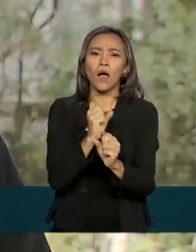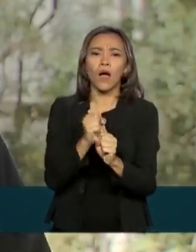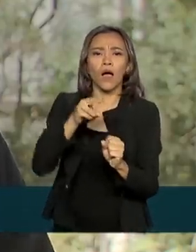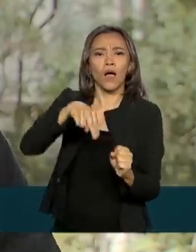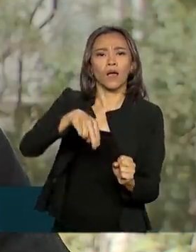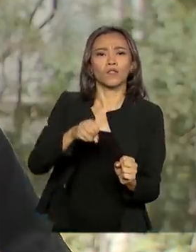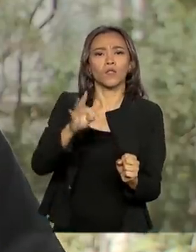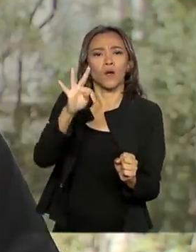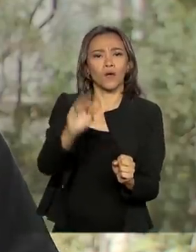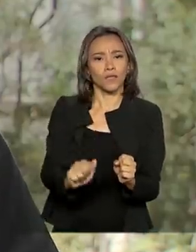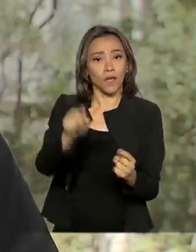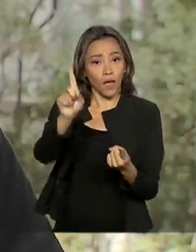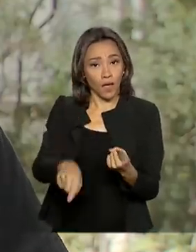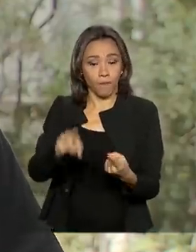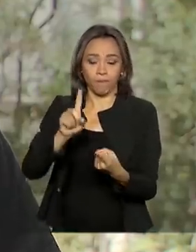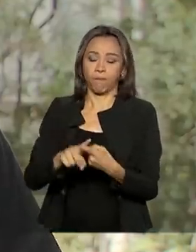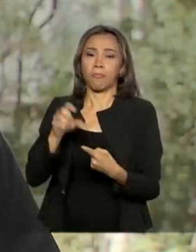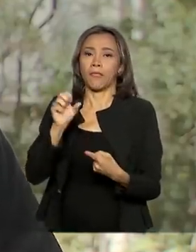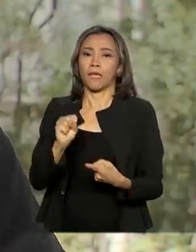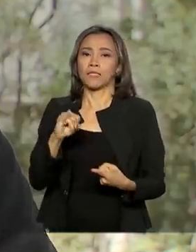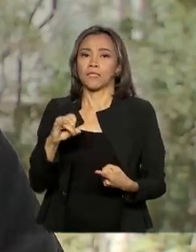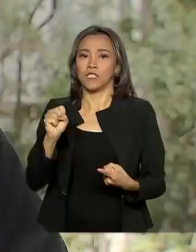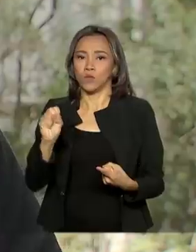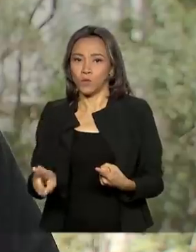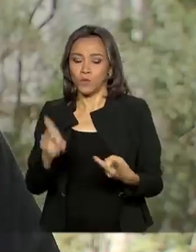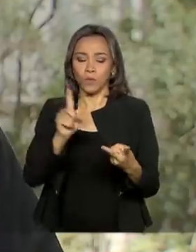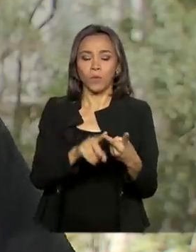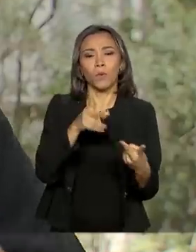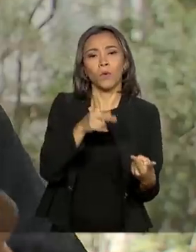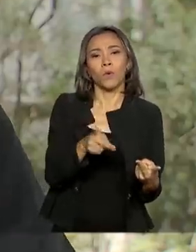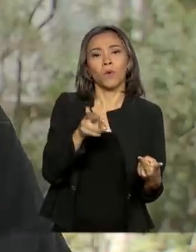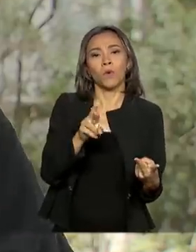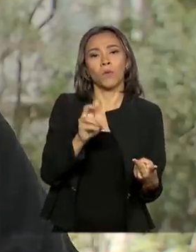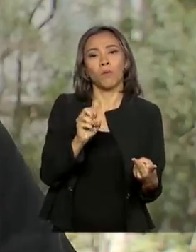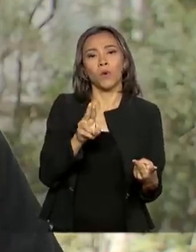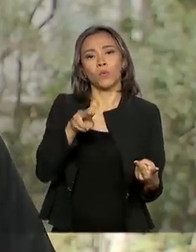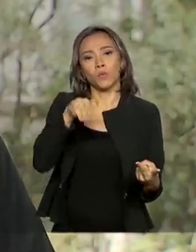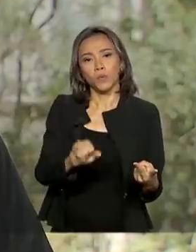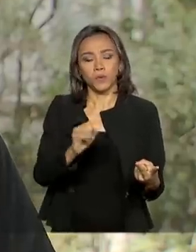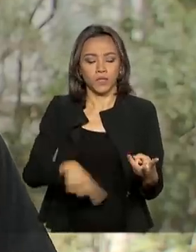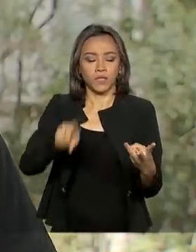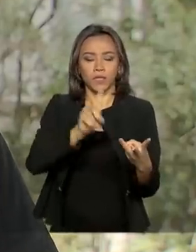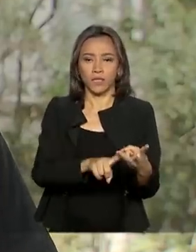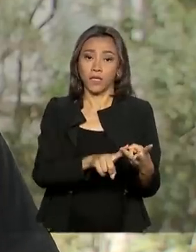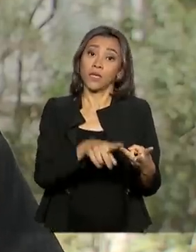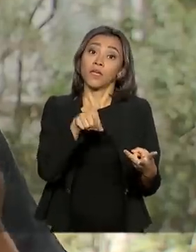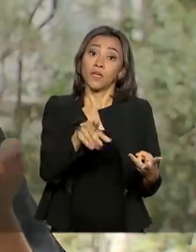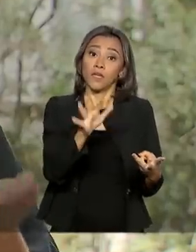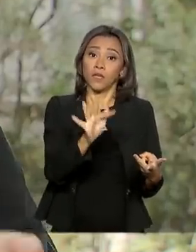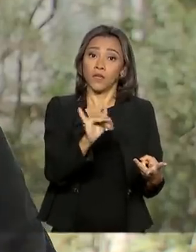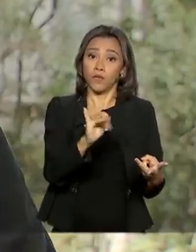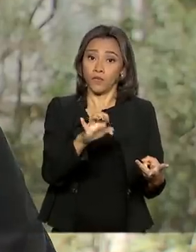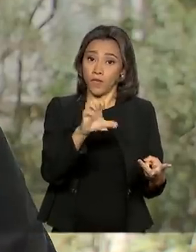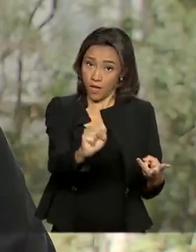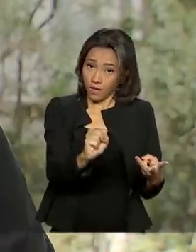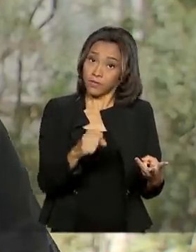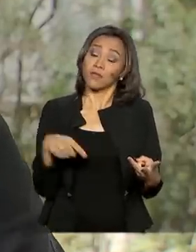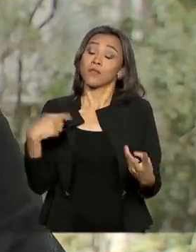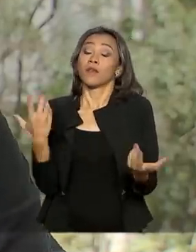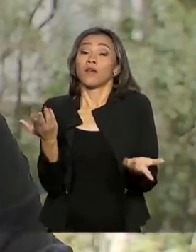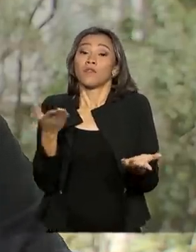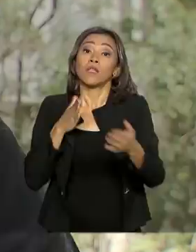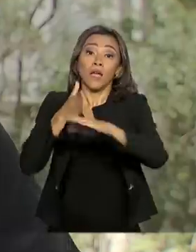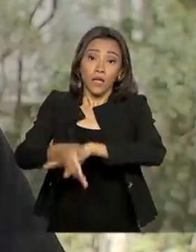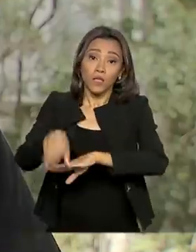faculdade são o SISU, o Prouni e o FIES. Além do ingresso em instituições de ensino superior do Brasil,